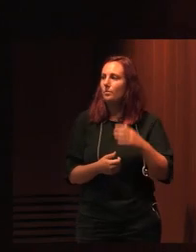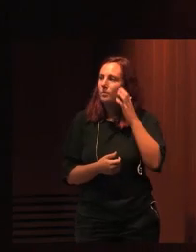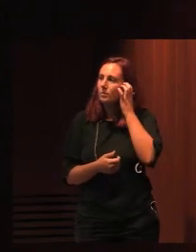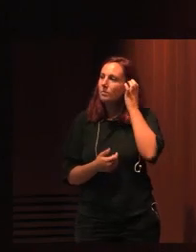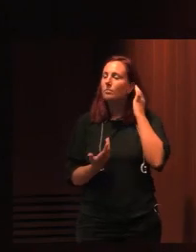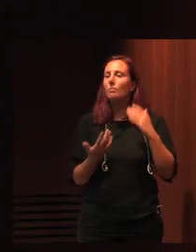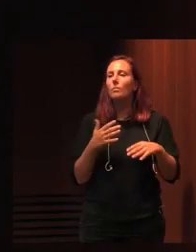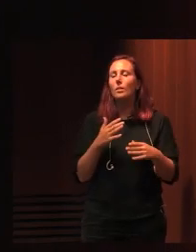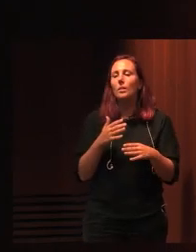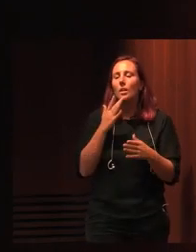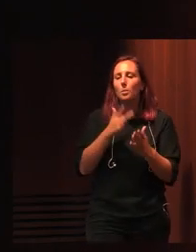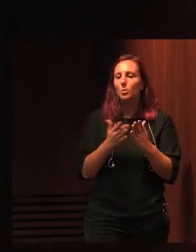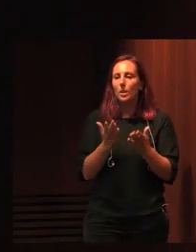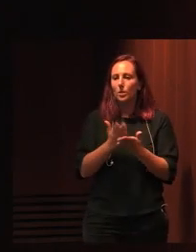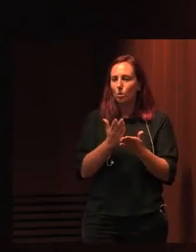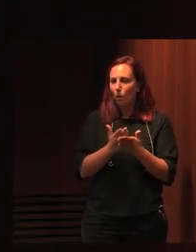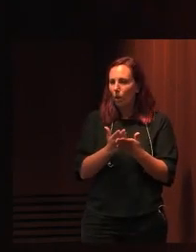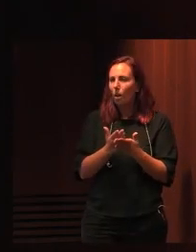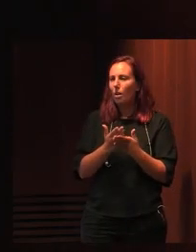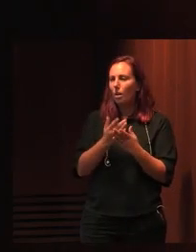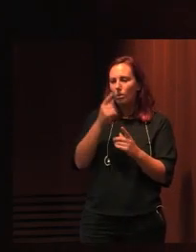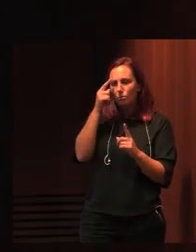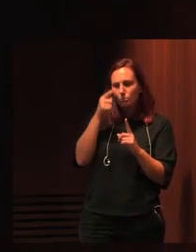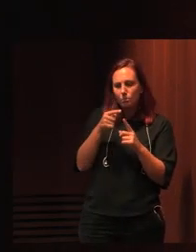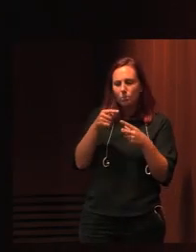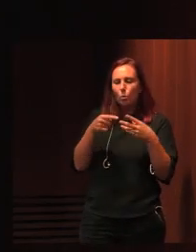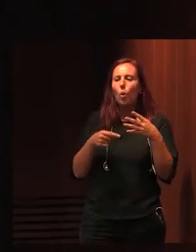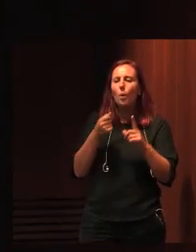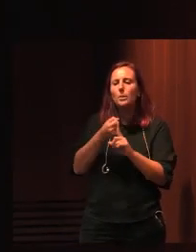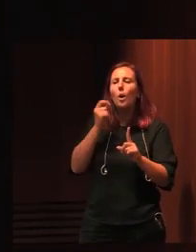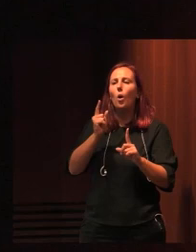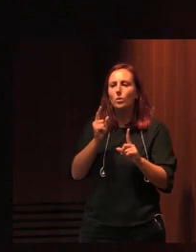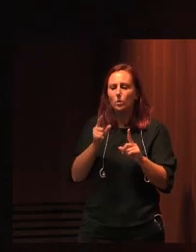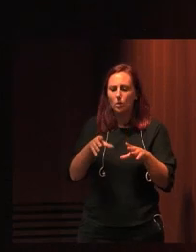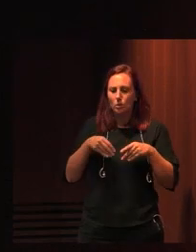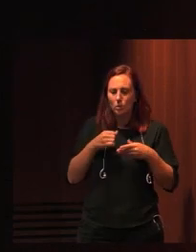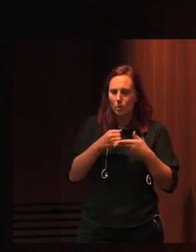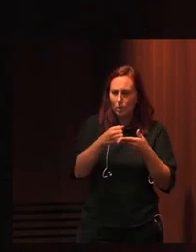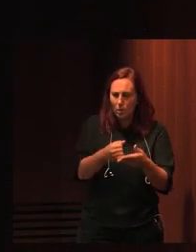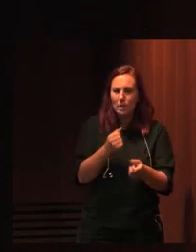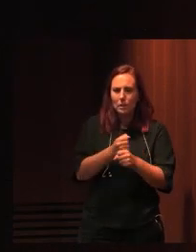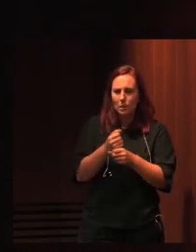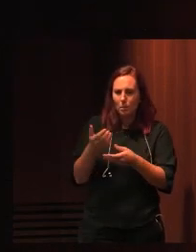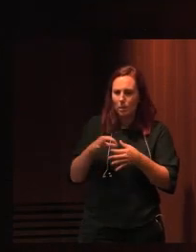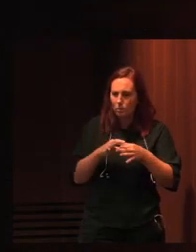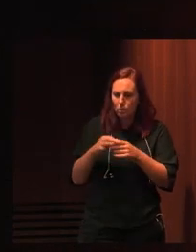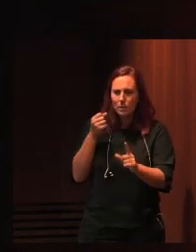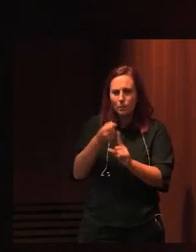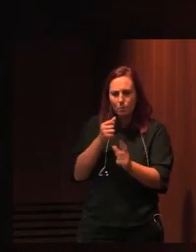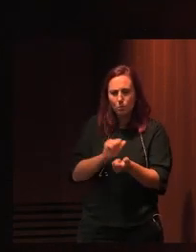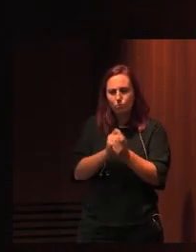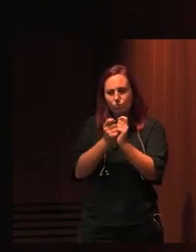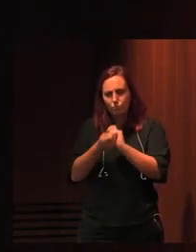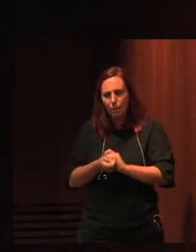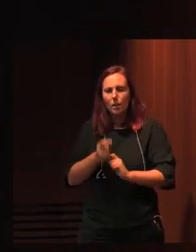isso, a Biblioteca na Escola tem por missão, e depois cita, acolher, apoiar, colaborar, desafiar, transformar